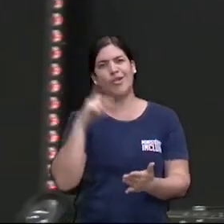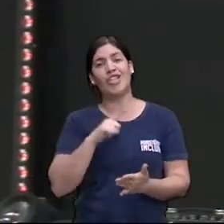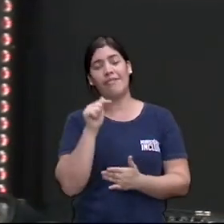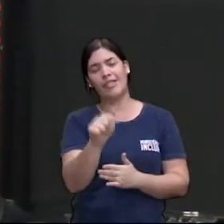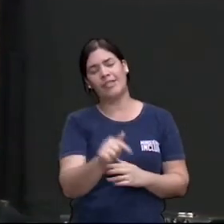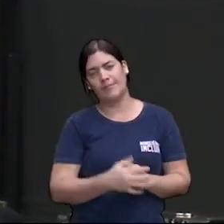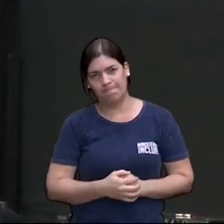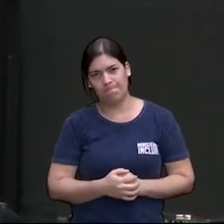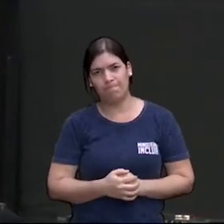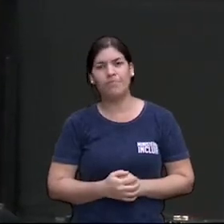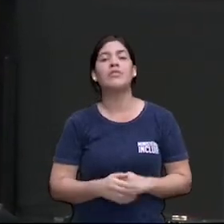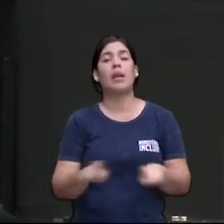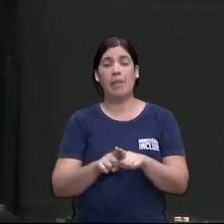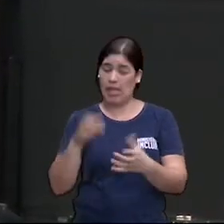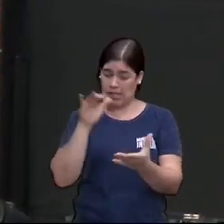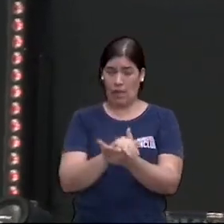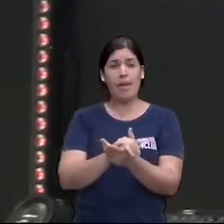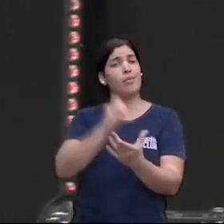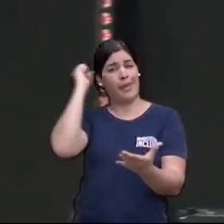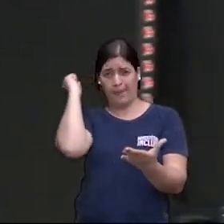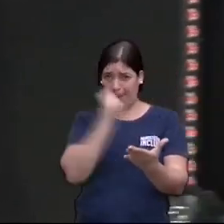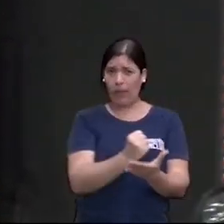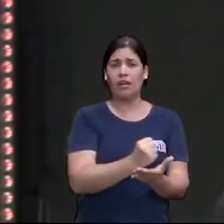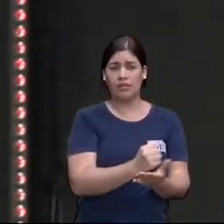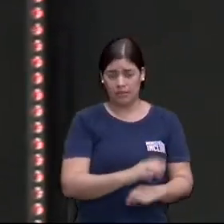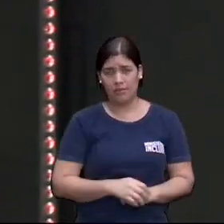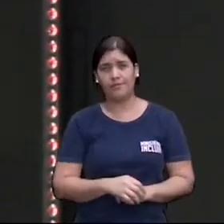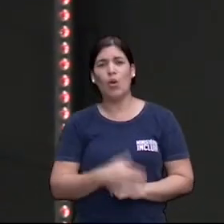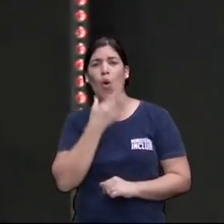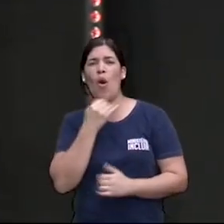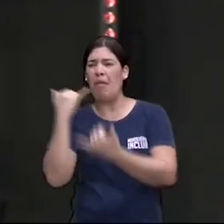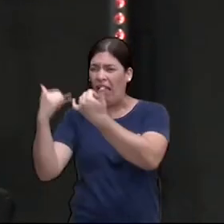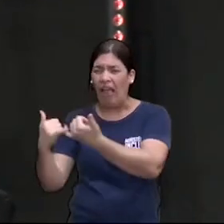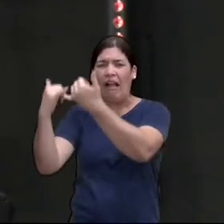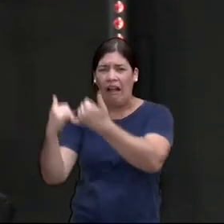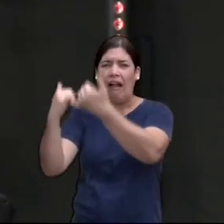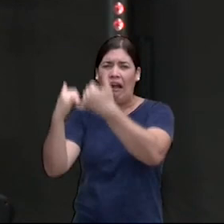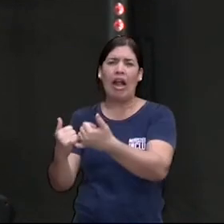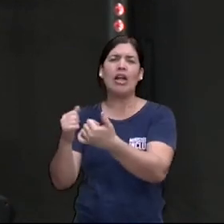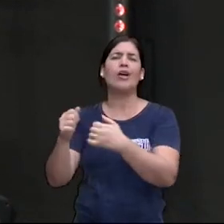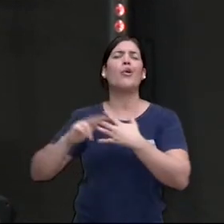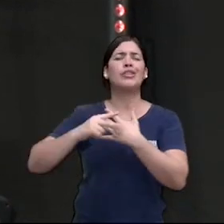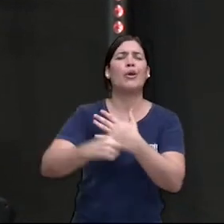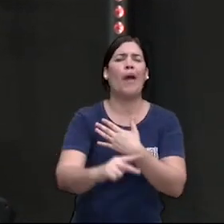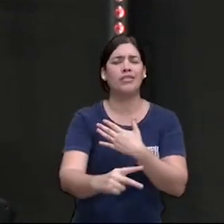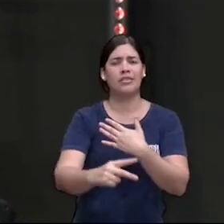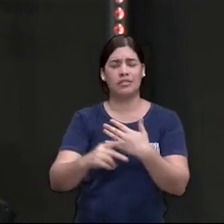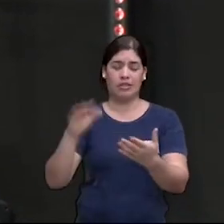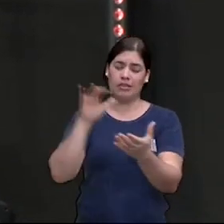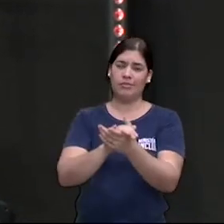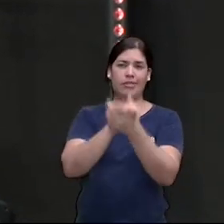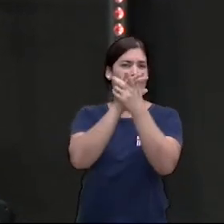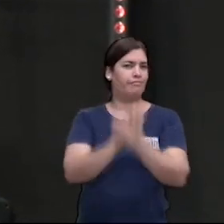Morre um casamento. Um cara aprontava com garota, aprontava com a garota, todo arrogantezão. um belo dia,